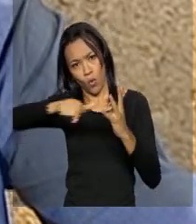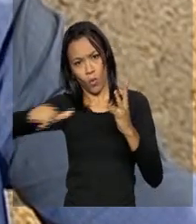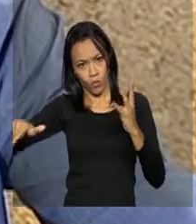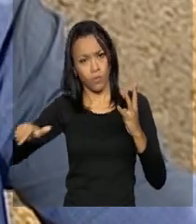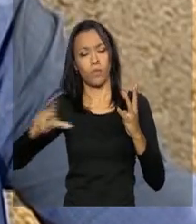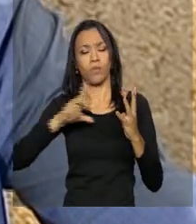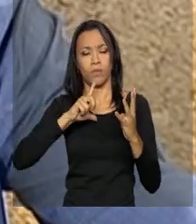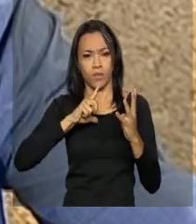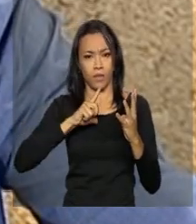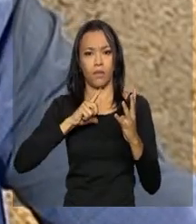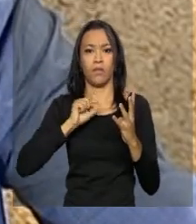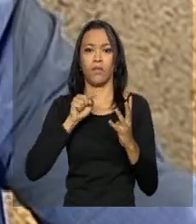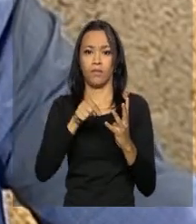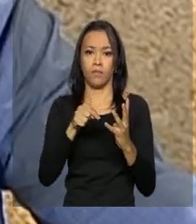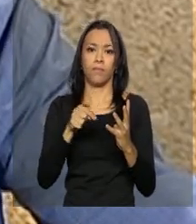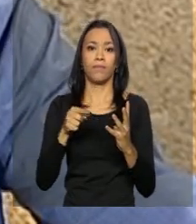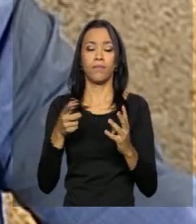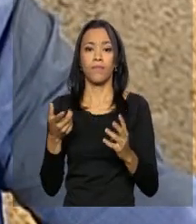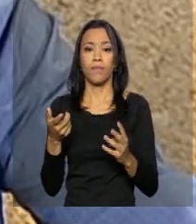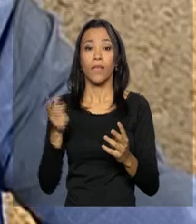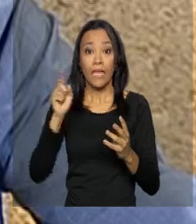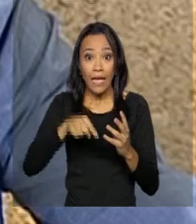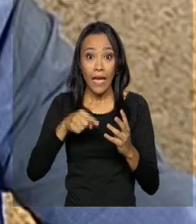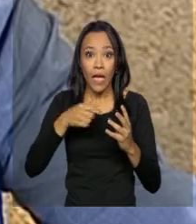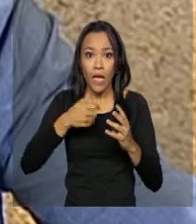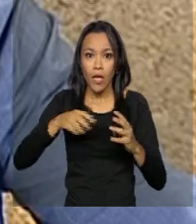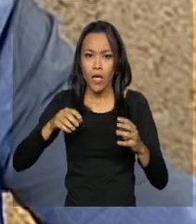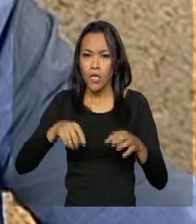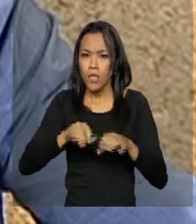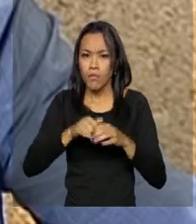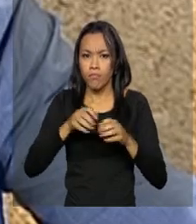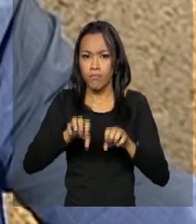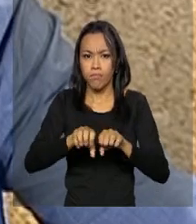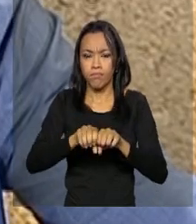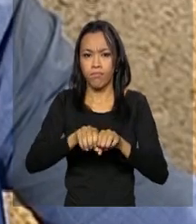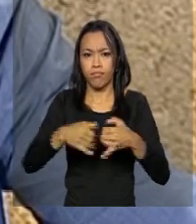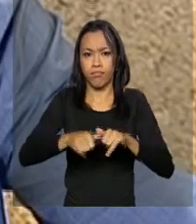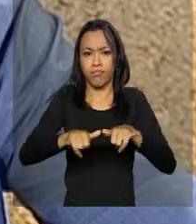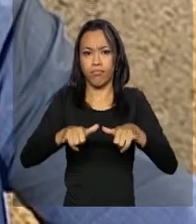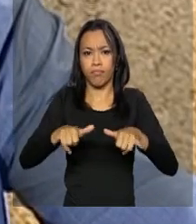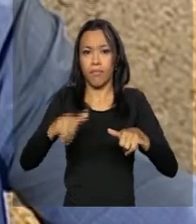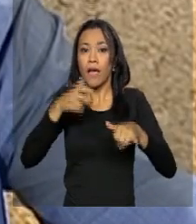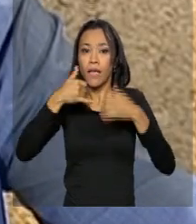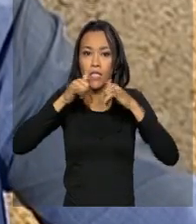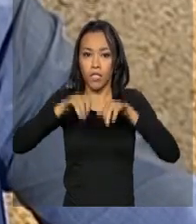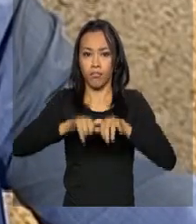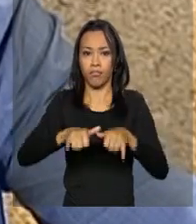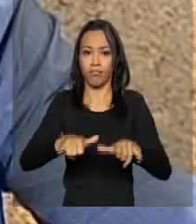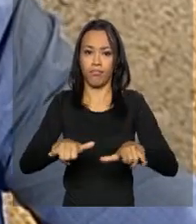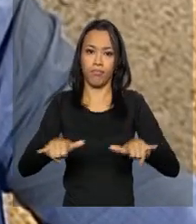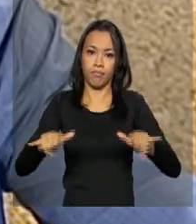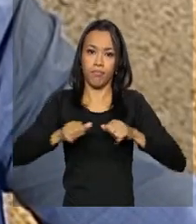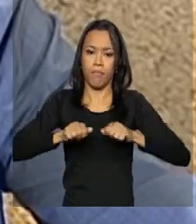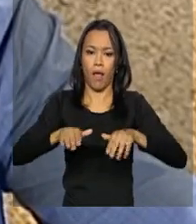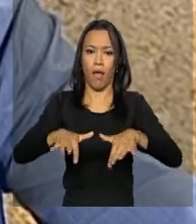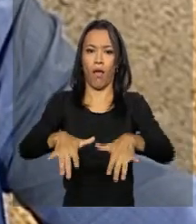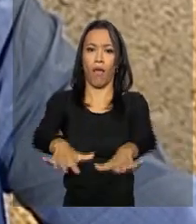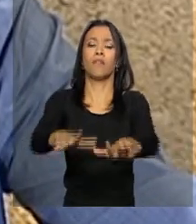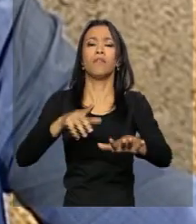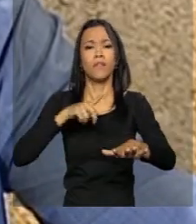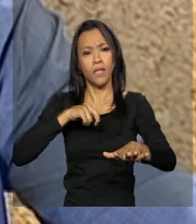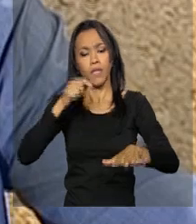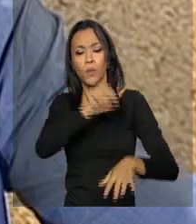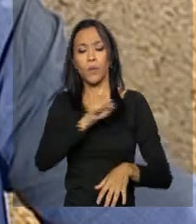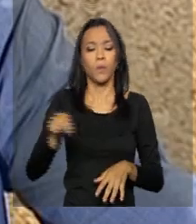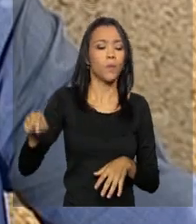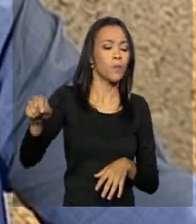se não um dos maiores geradores de energia do Brasil, e, no entanto, tem regiões dentro do Estado do